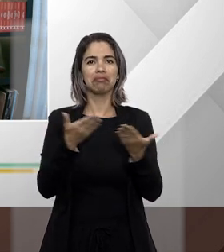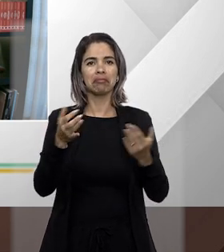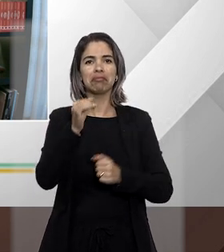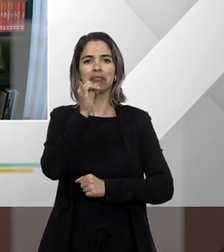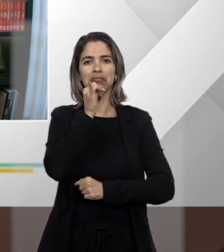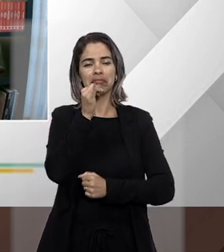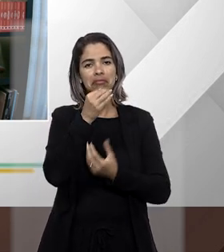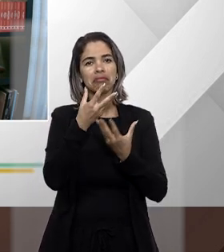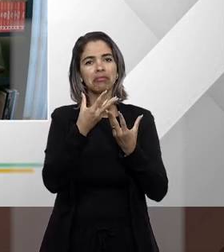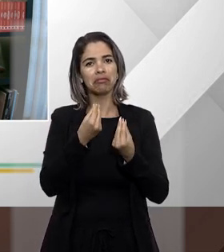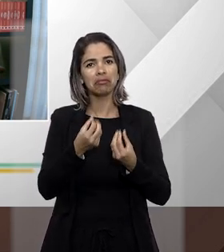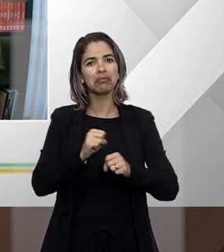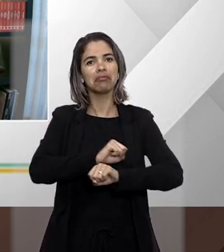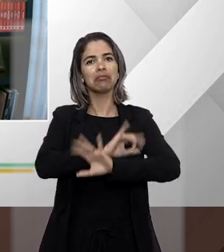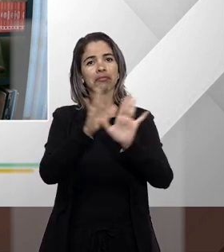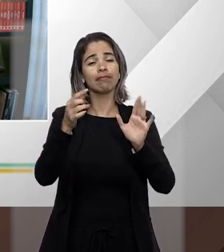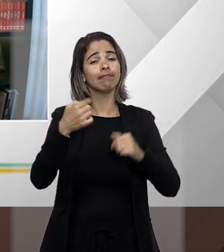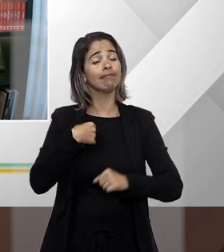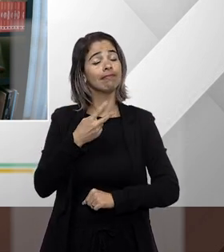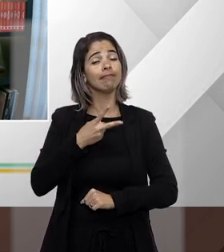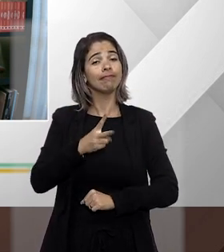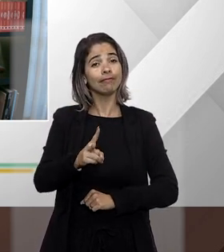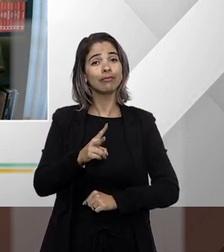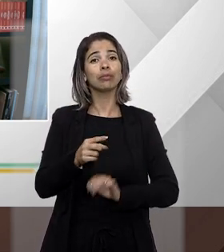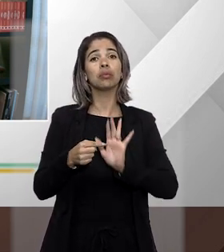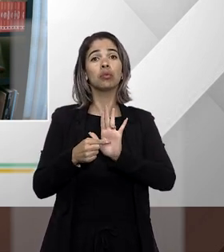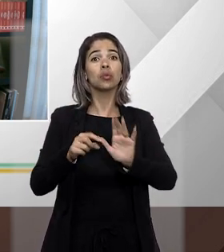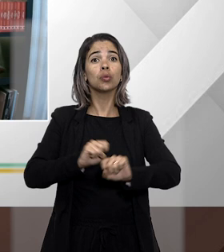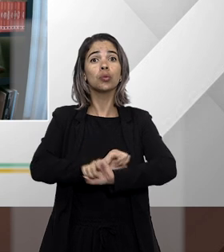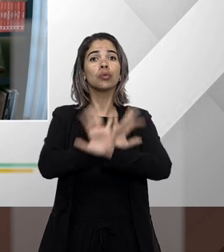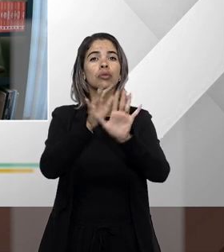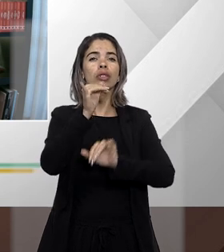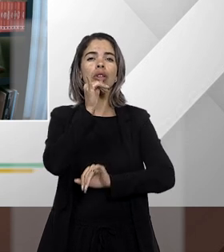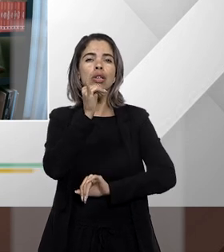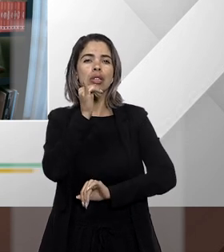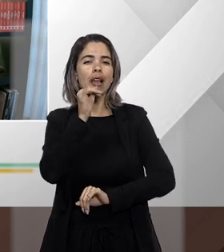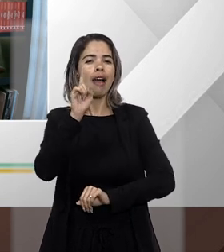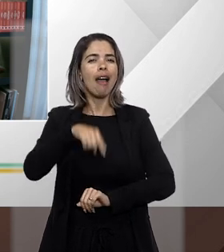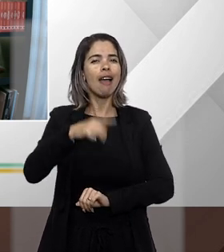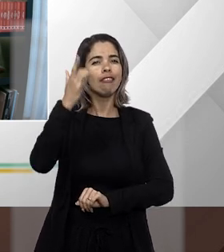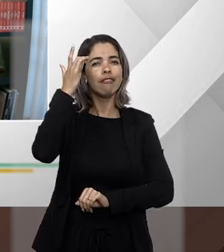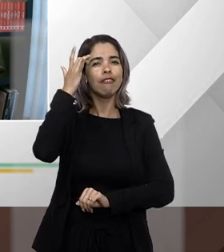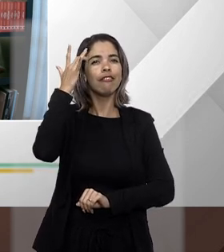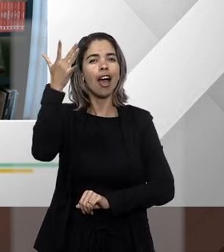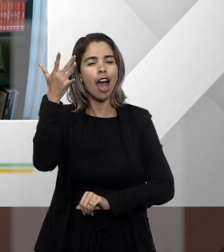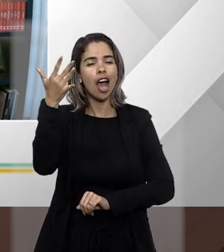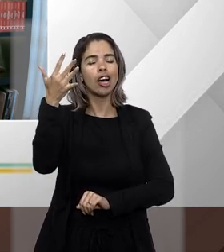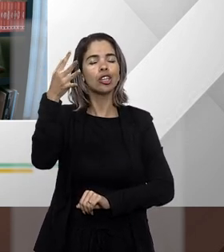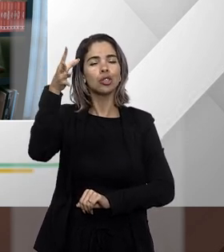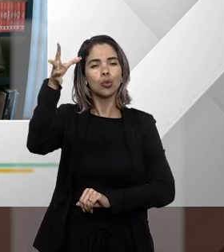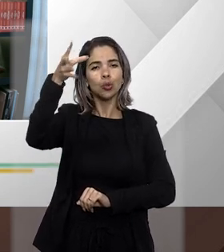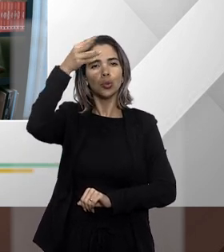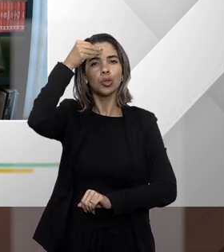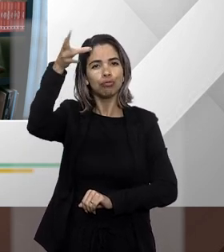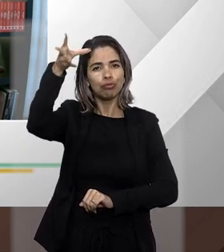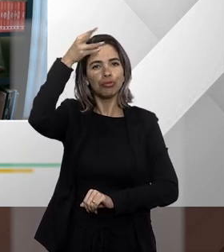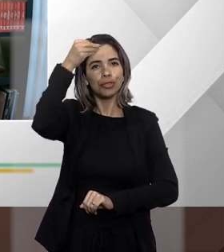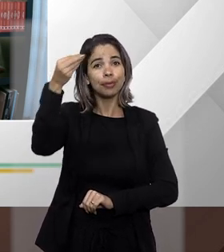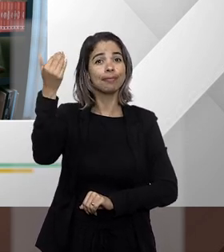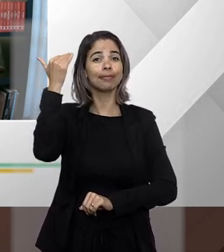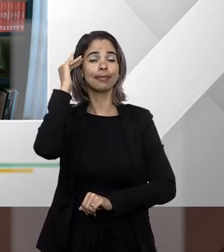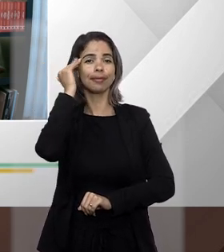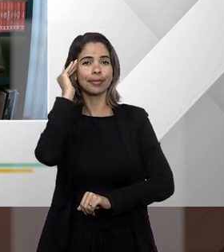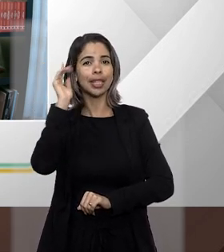deixar claro aqui que os exemplos facilitam todo esse entendimento que o nosso objetivo principal aqui é fazer com que o nosso público que nos